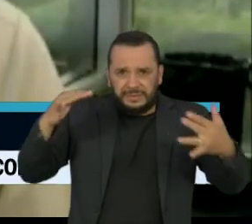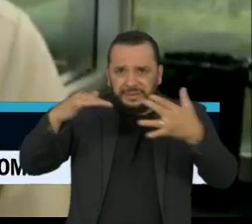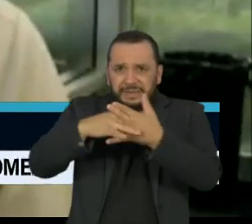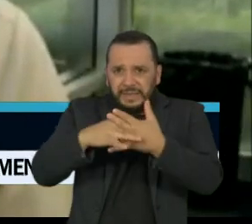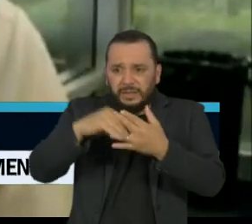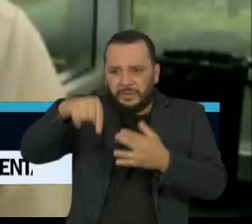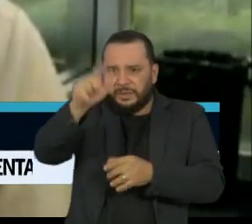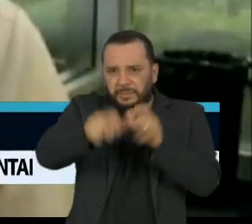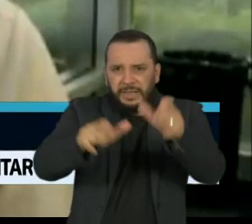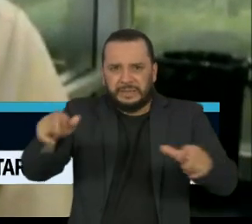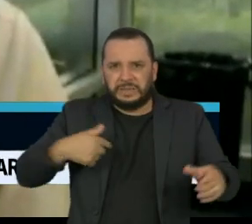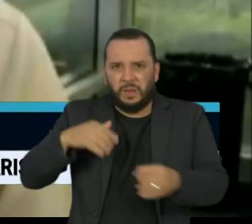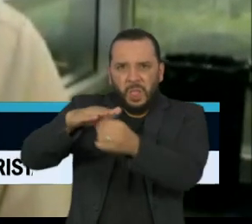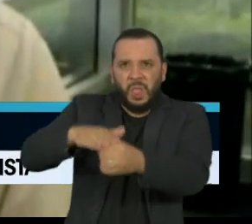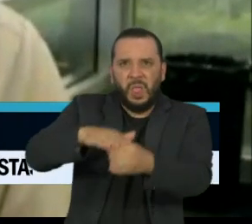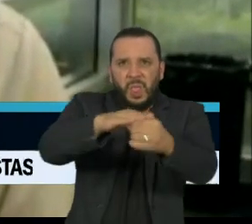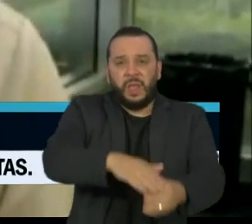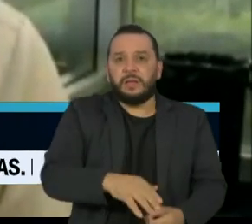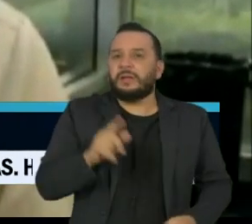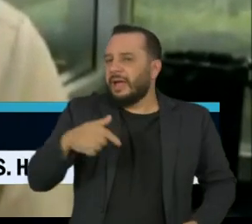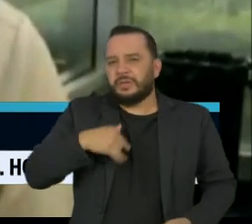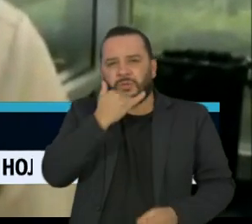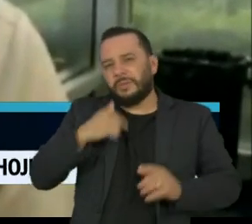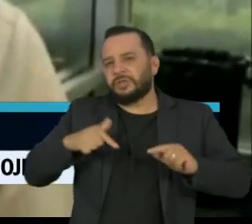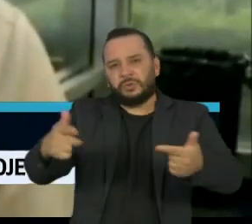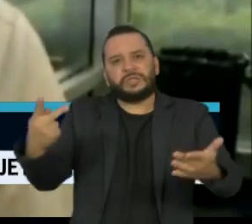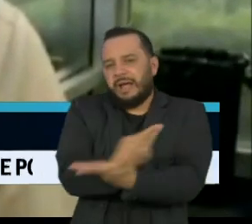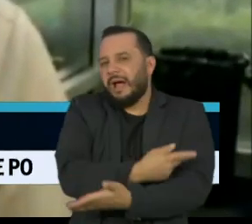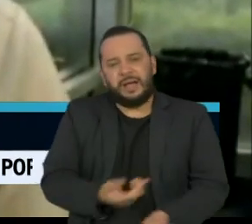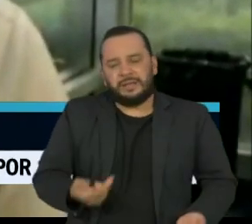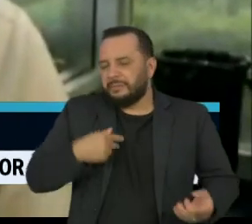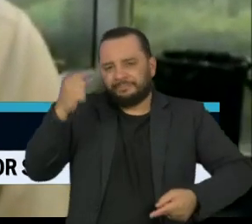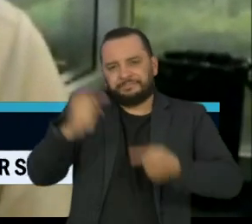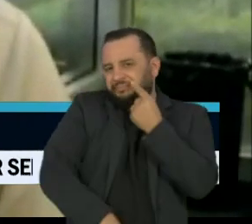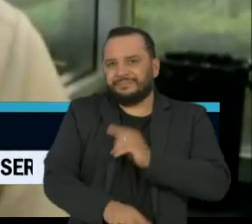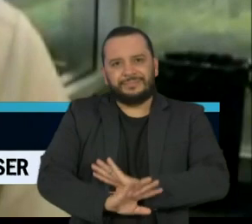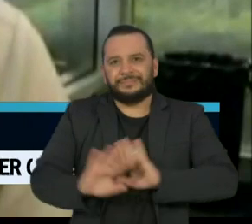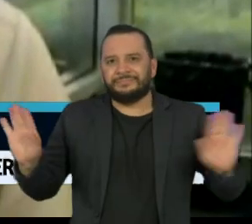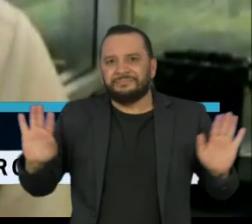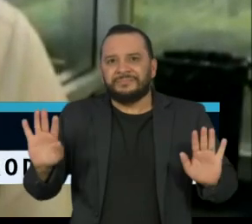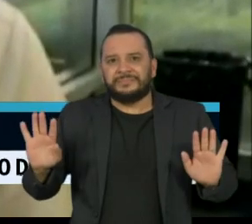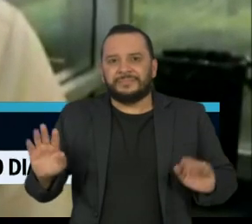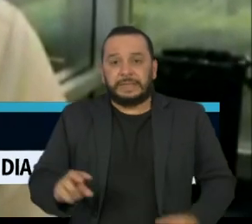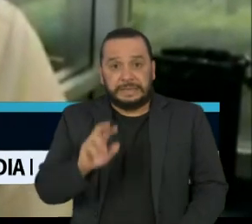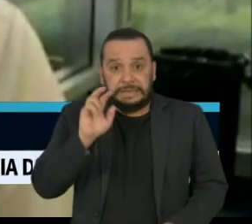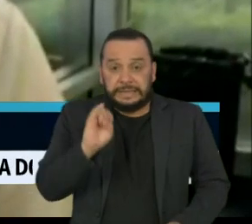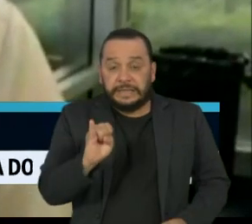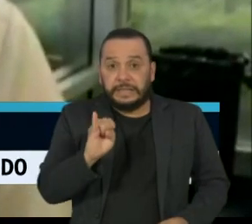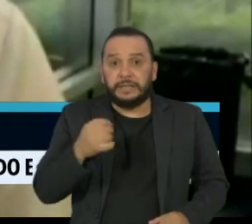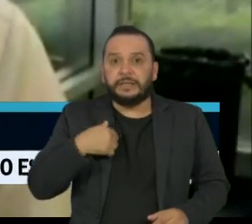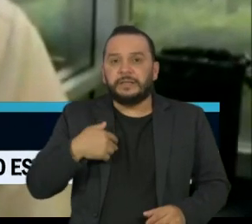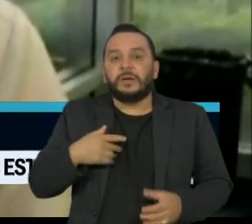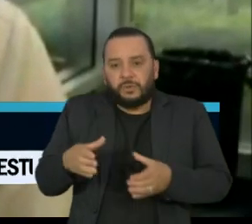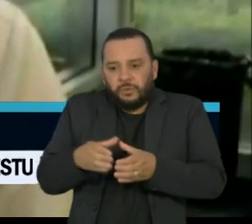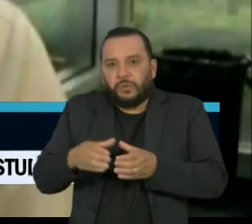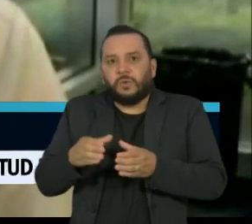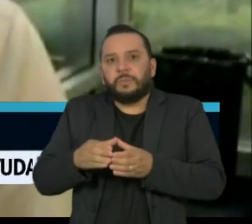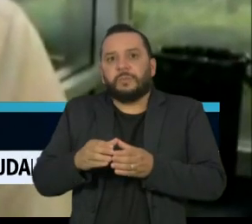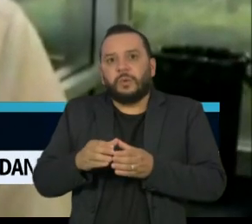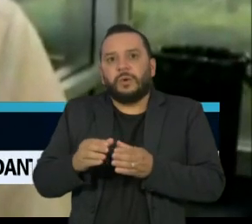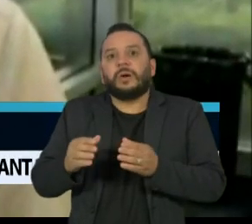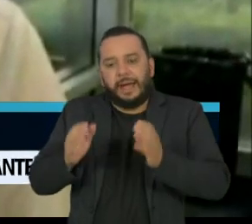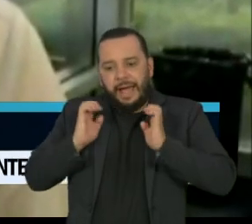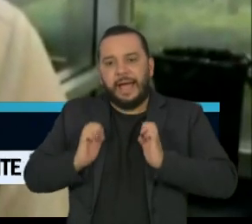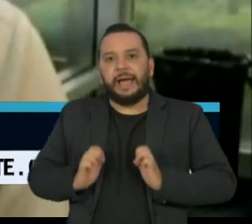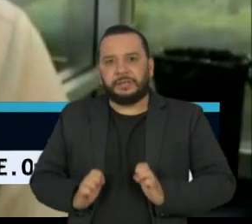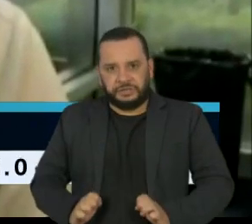É uma conduta absolutamente inadequada, inapropriada. E, aliás, caso alguém ingresse com pedido no Conselho de Ética para que Eduardo Bolsonaro